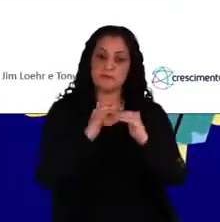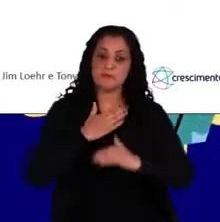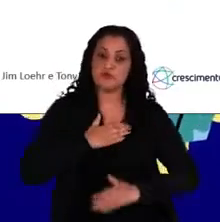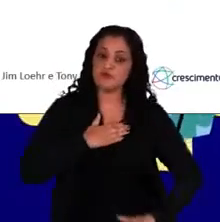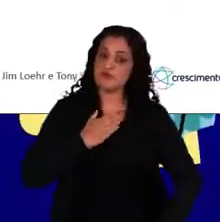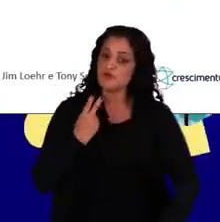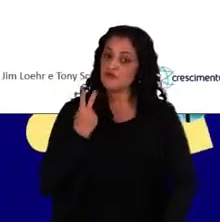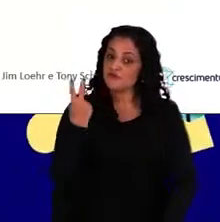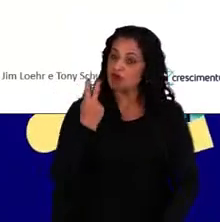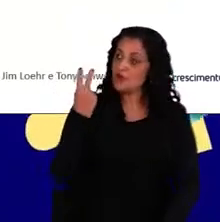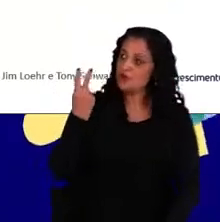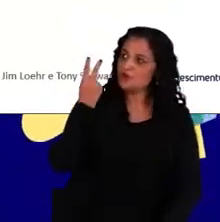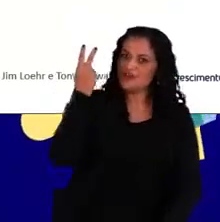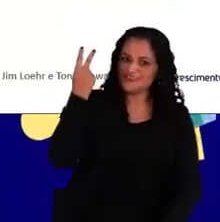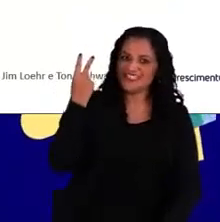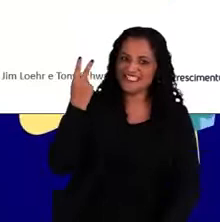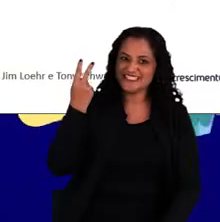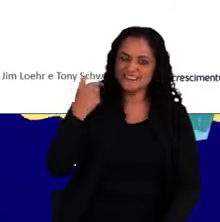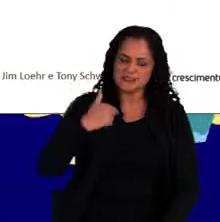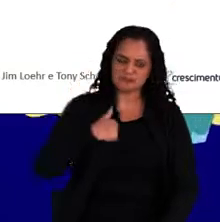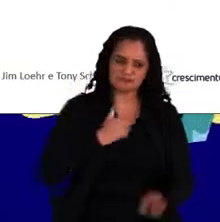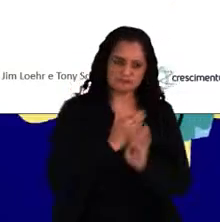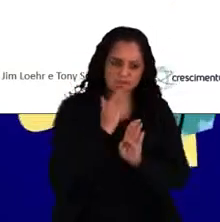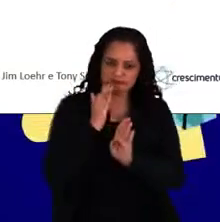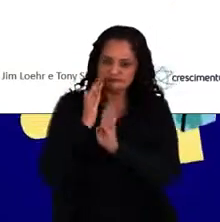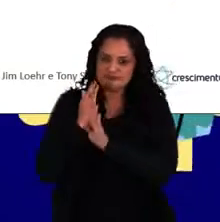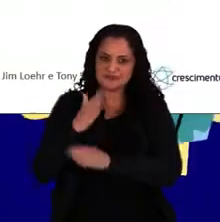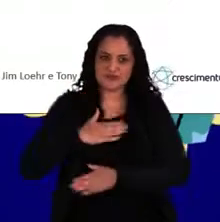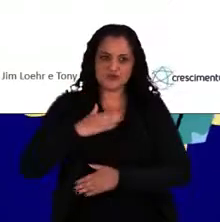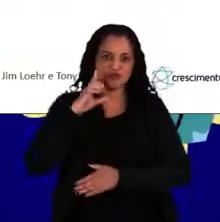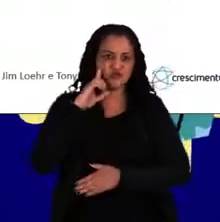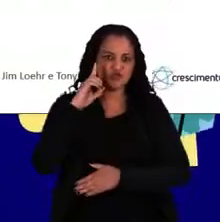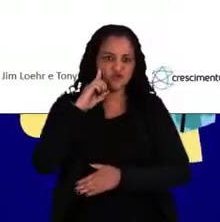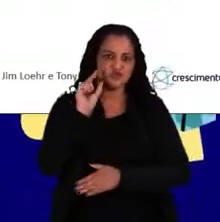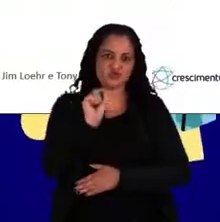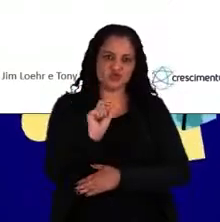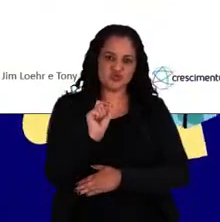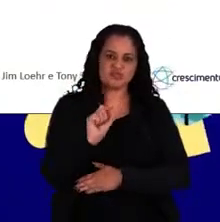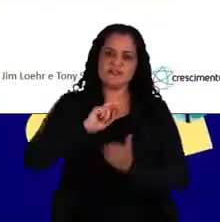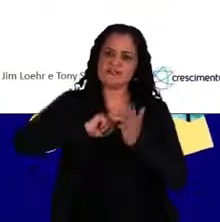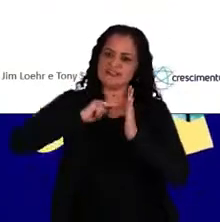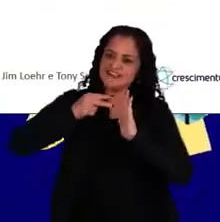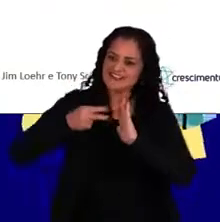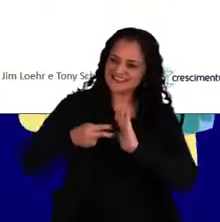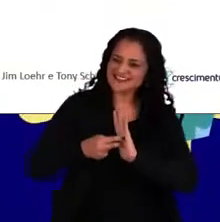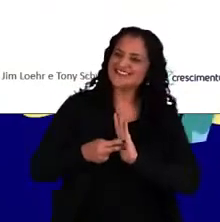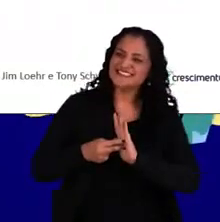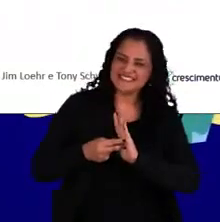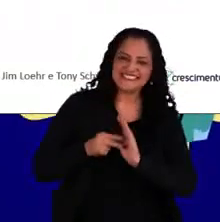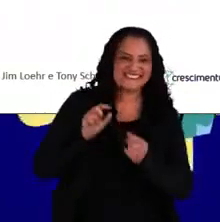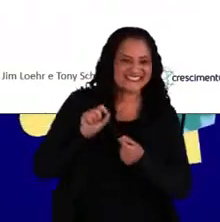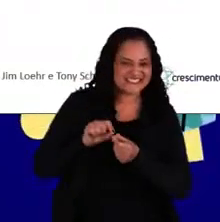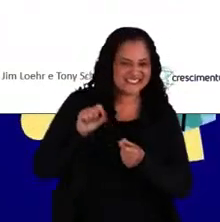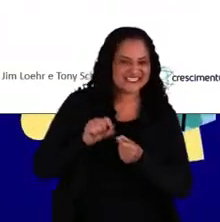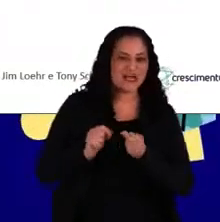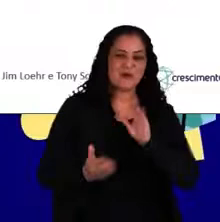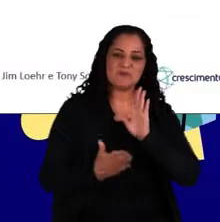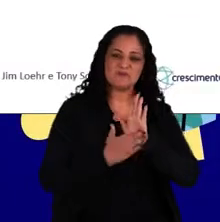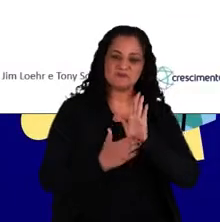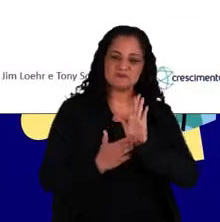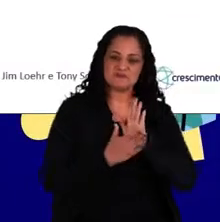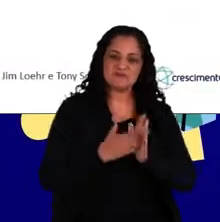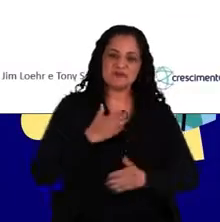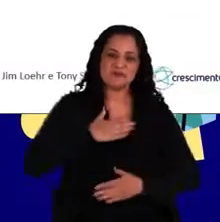meus valores. Quanto mais eu identifico no meu dia a dia um significado no que eu faço, o